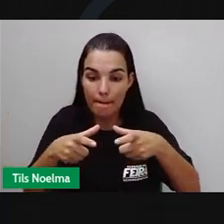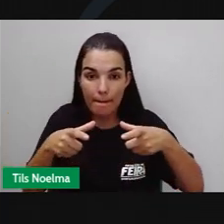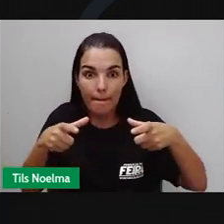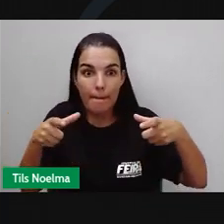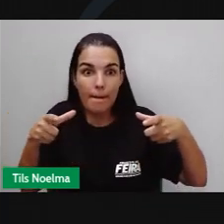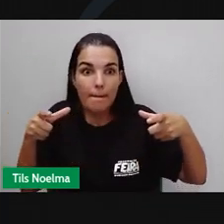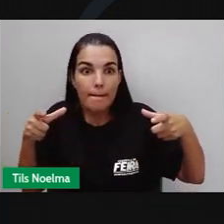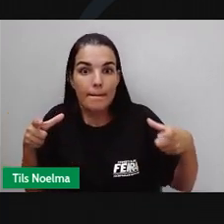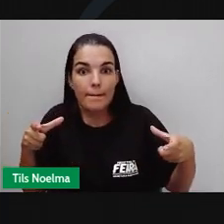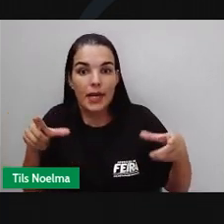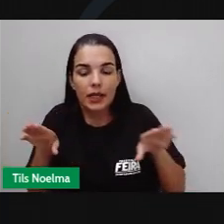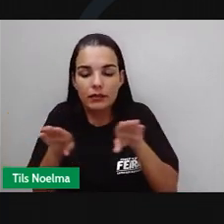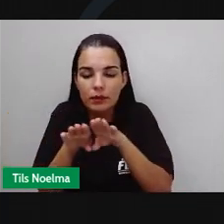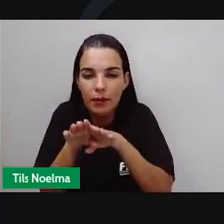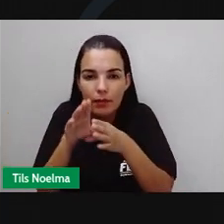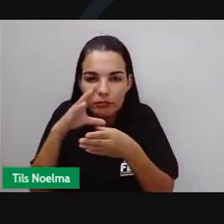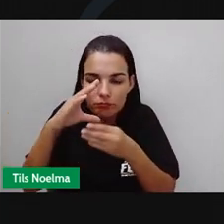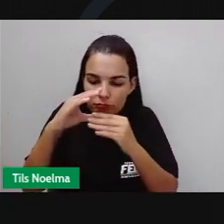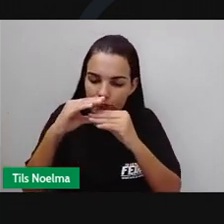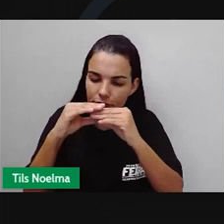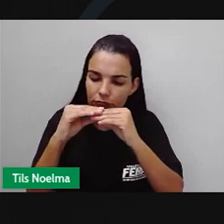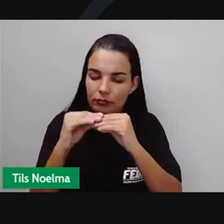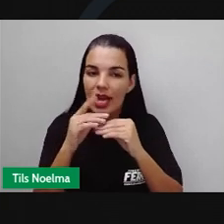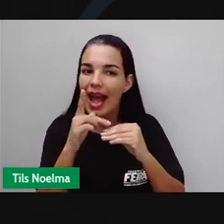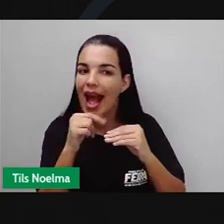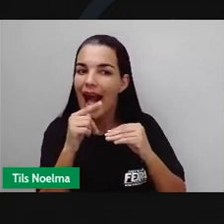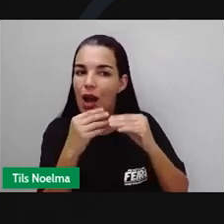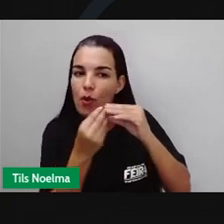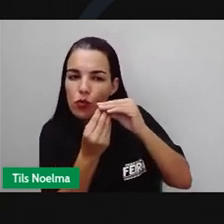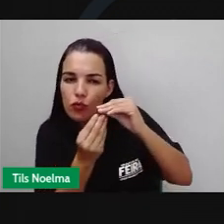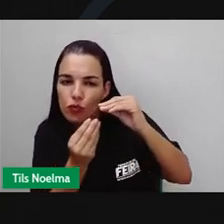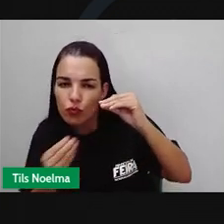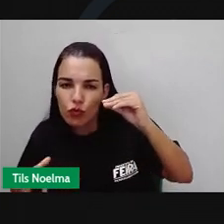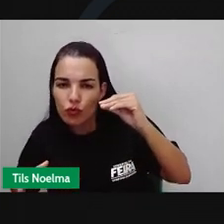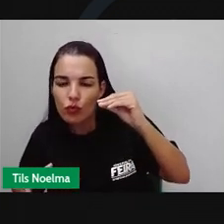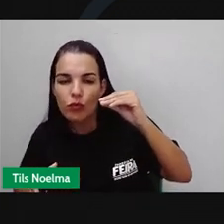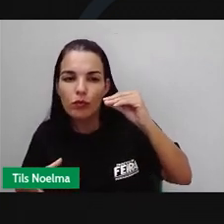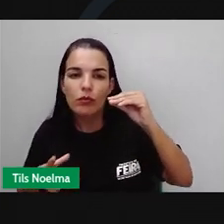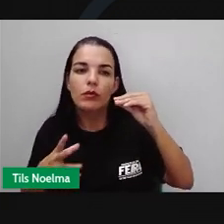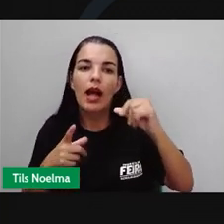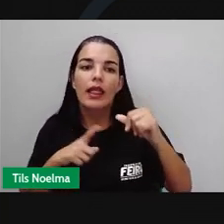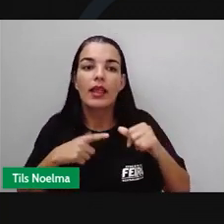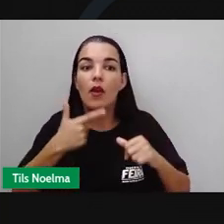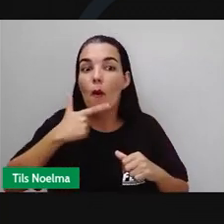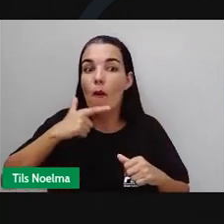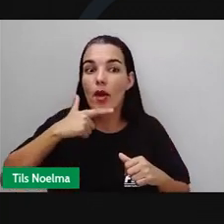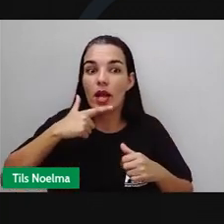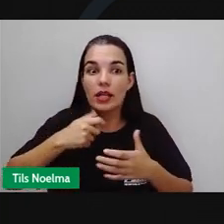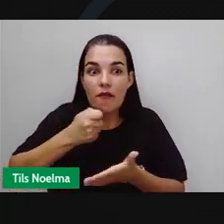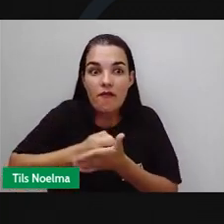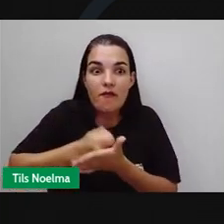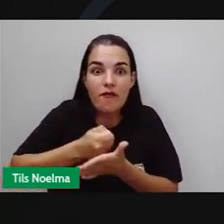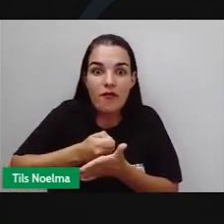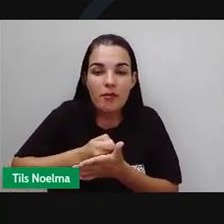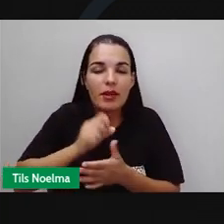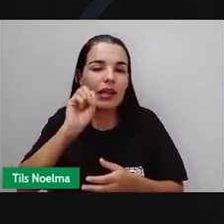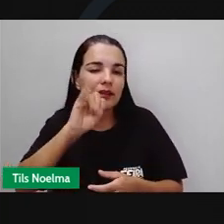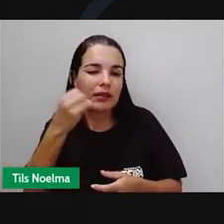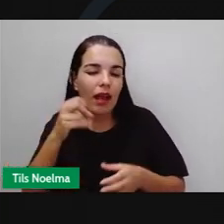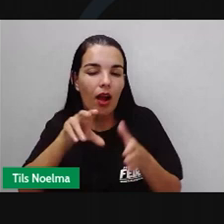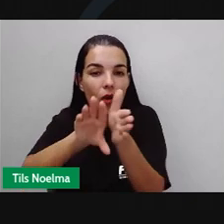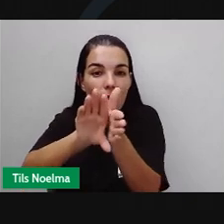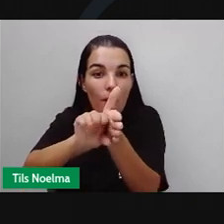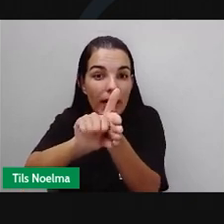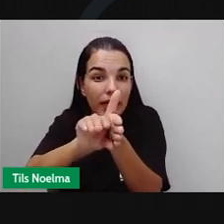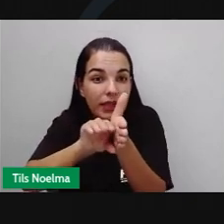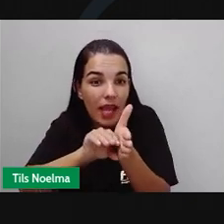E são pressionados para que a água seja expelida deles, criando um queijo firme. Diferentes tipos de bactérias fazem diferentes tipos